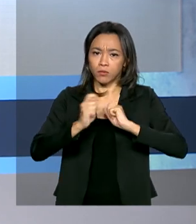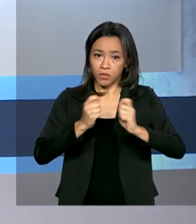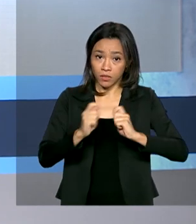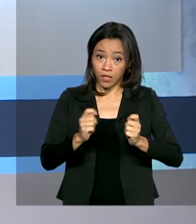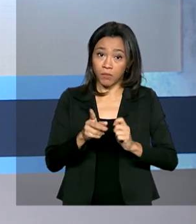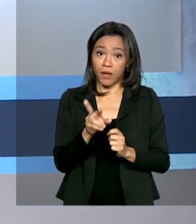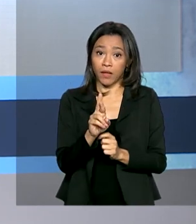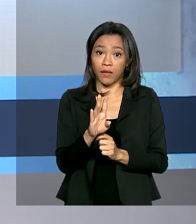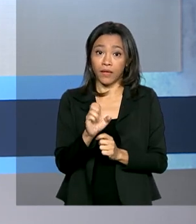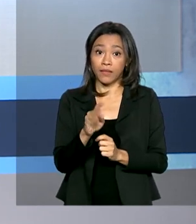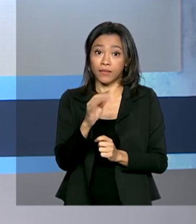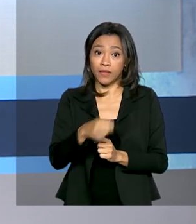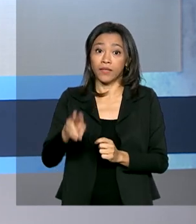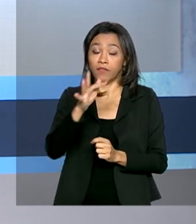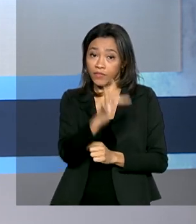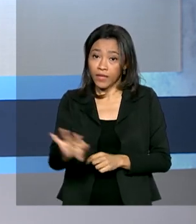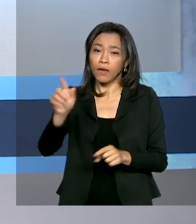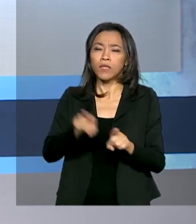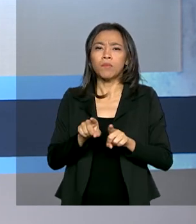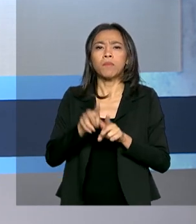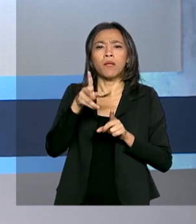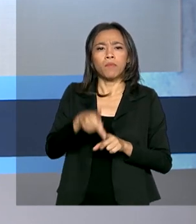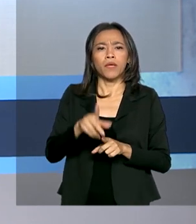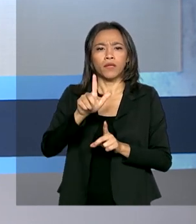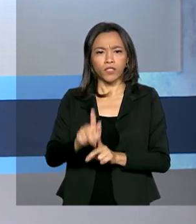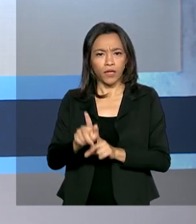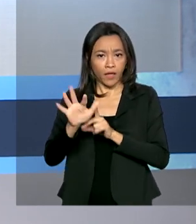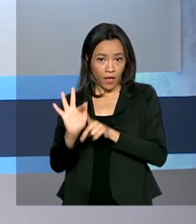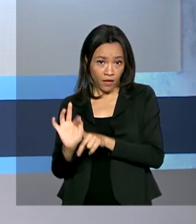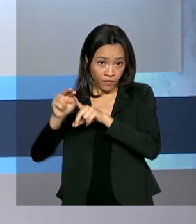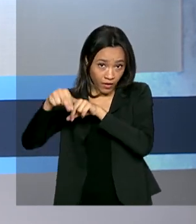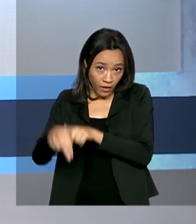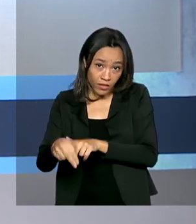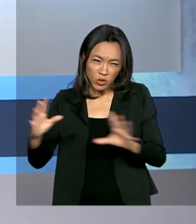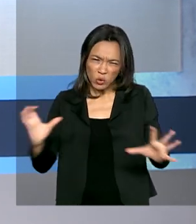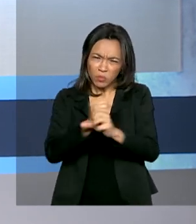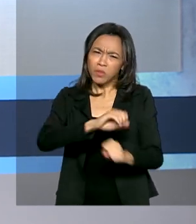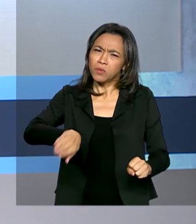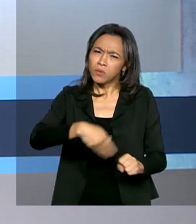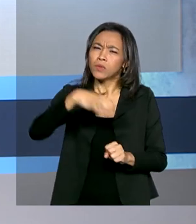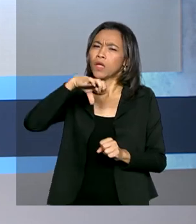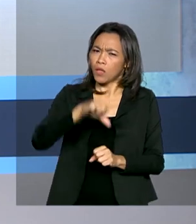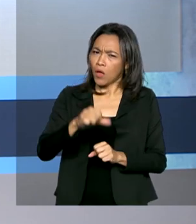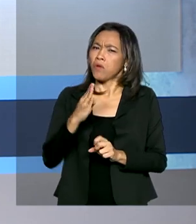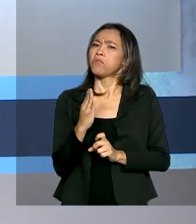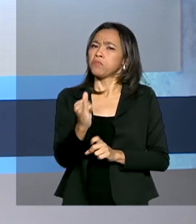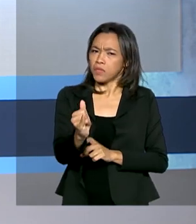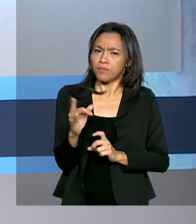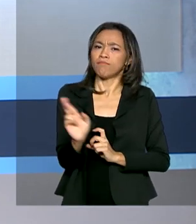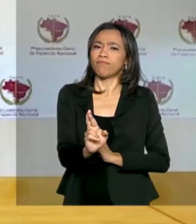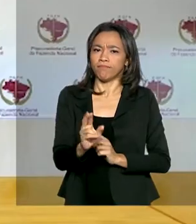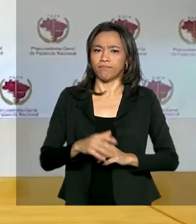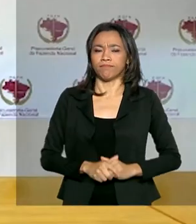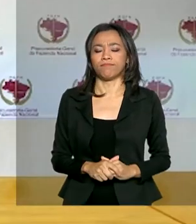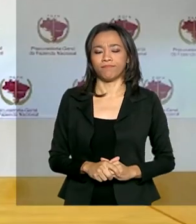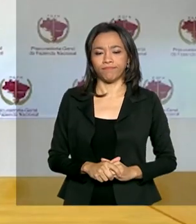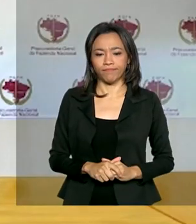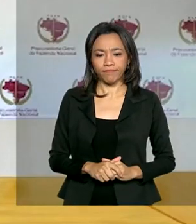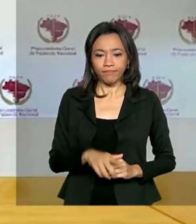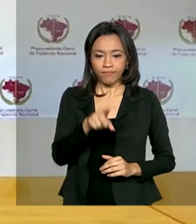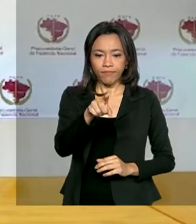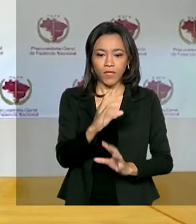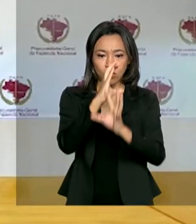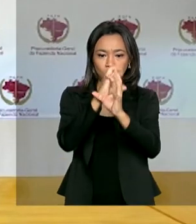pela Procuradoria-Geral da Fazenda Nacional e representam um montante de mais de 9 bilhões de reais. O